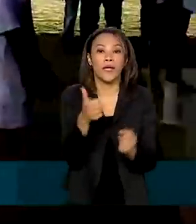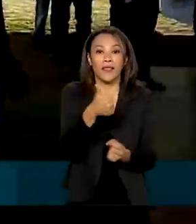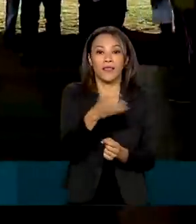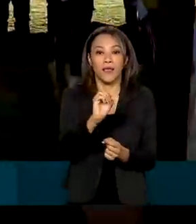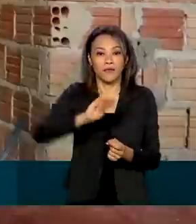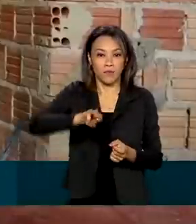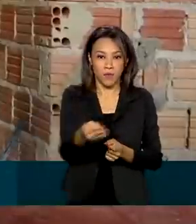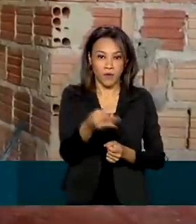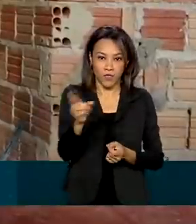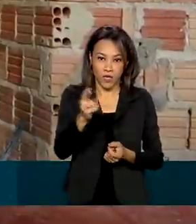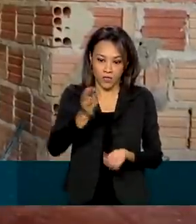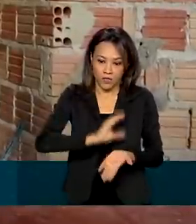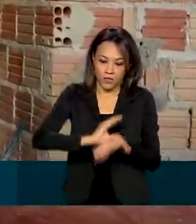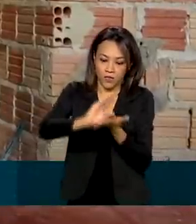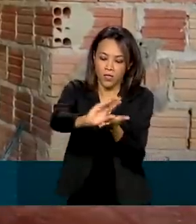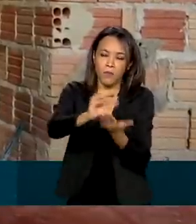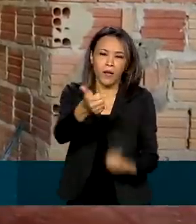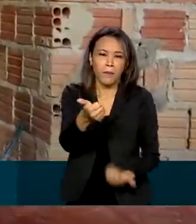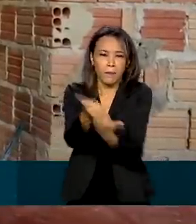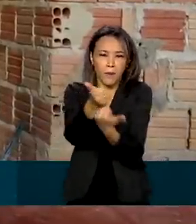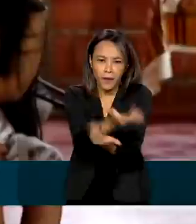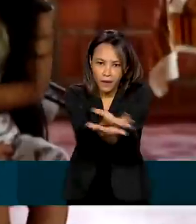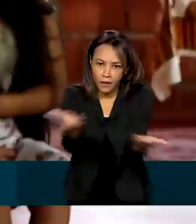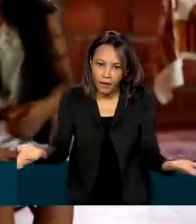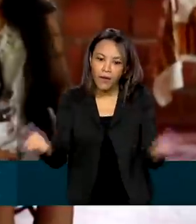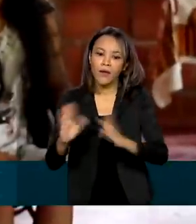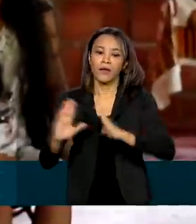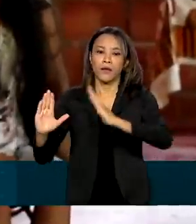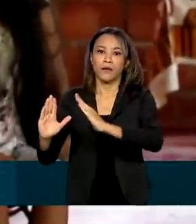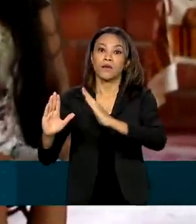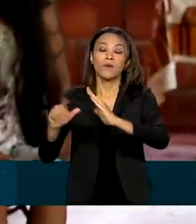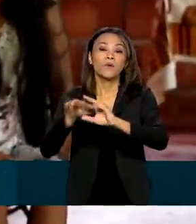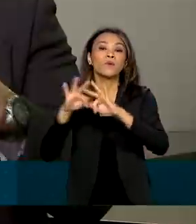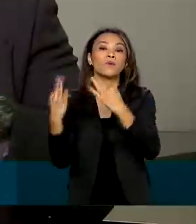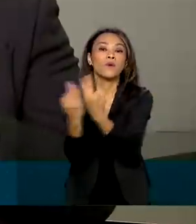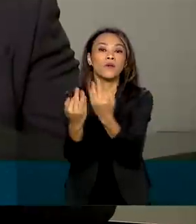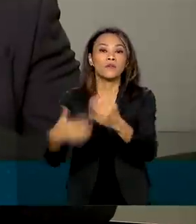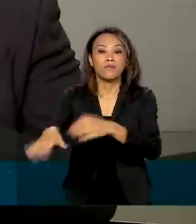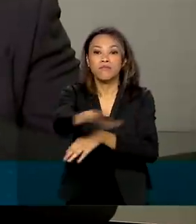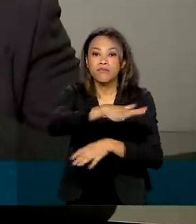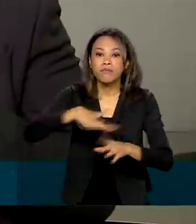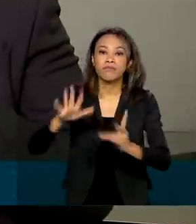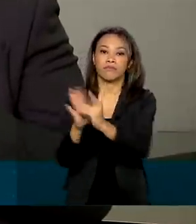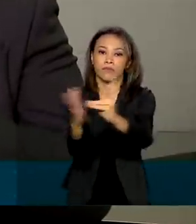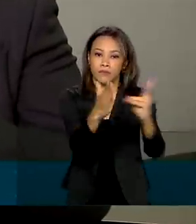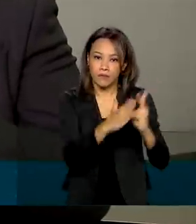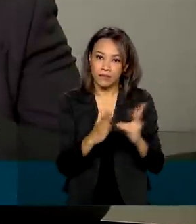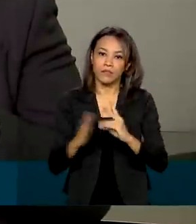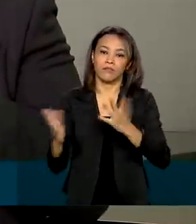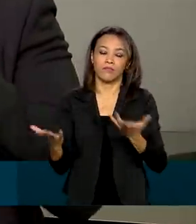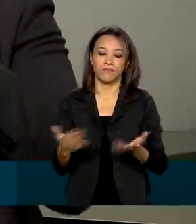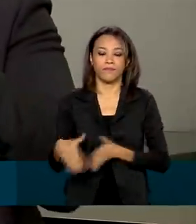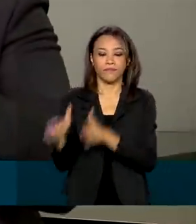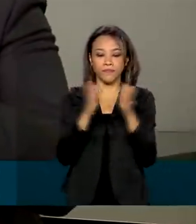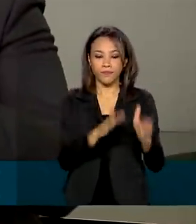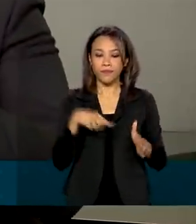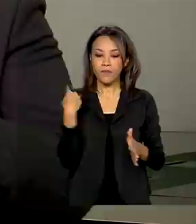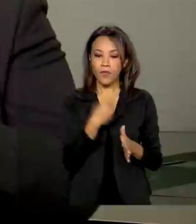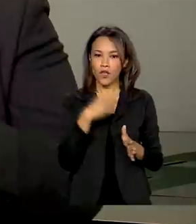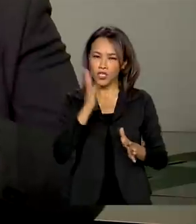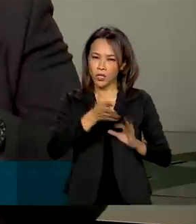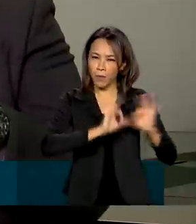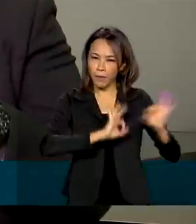para apoiar a sobrevivência das aldeias na pós-pandemia. Nós já estamos providenciando a aquisição de